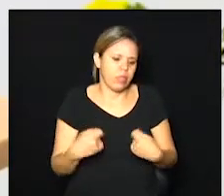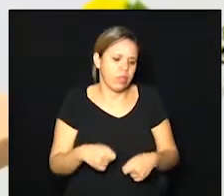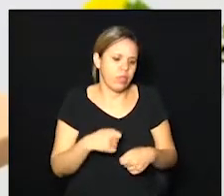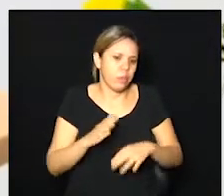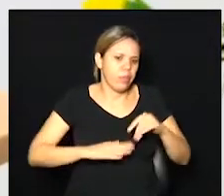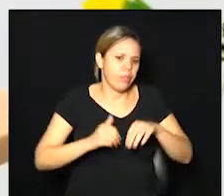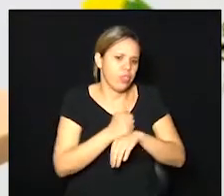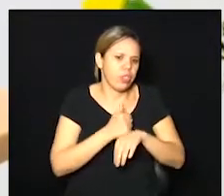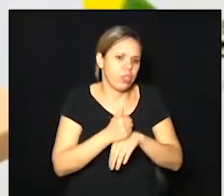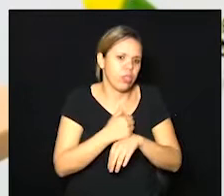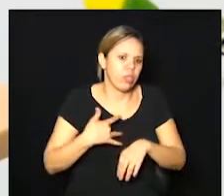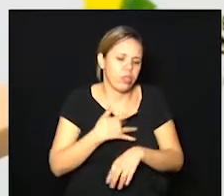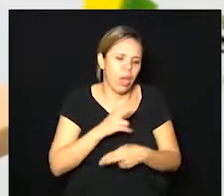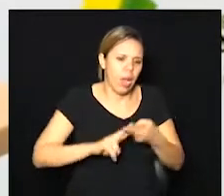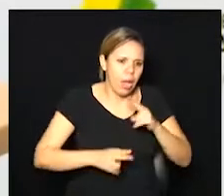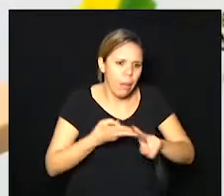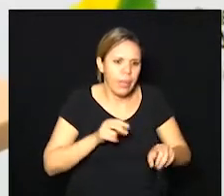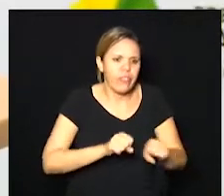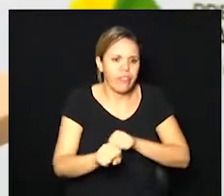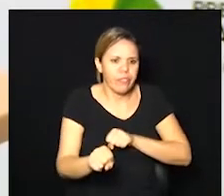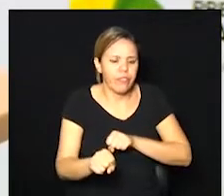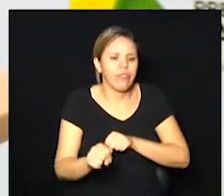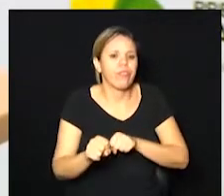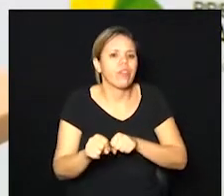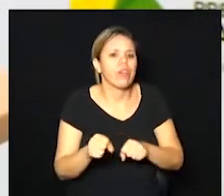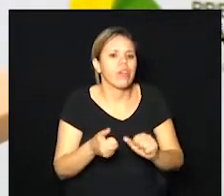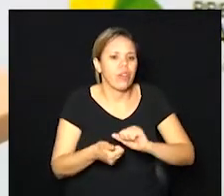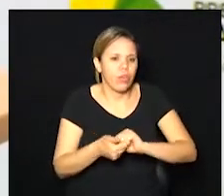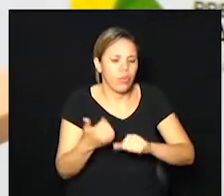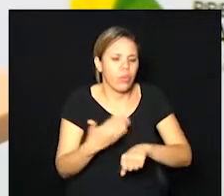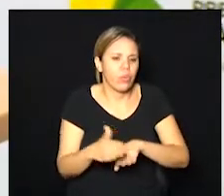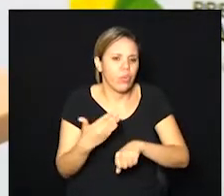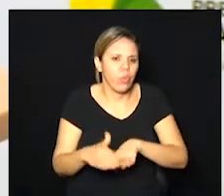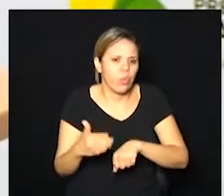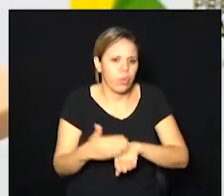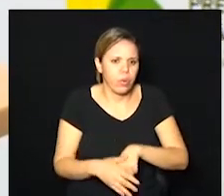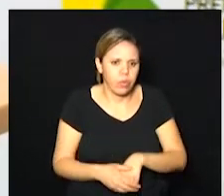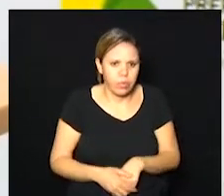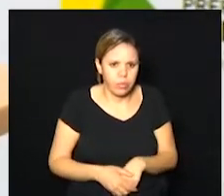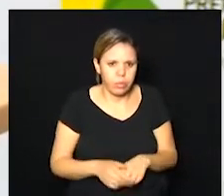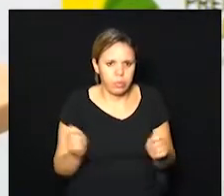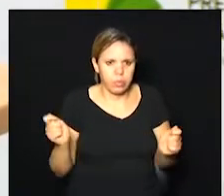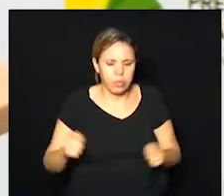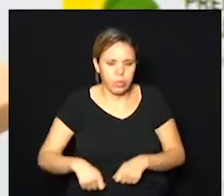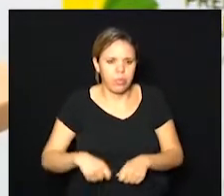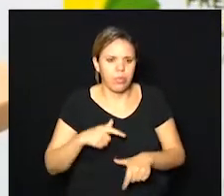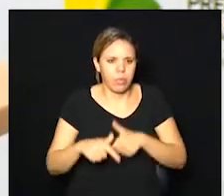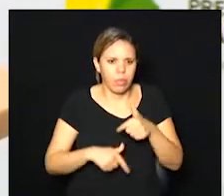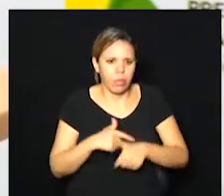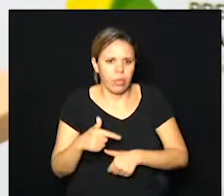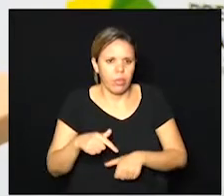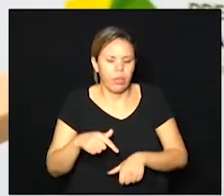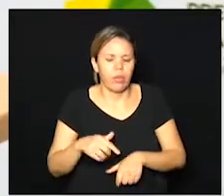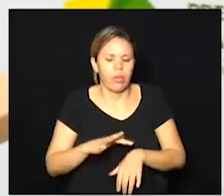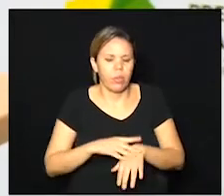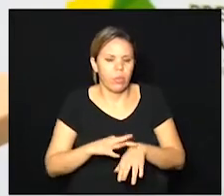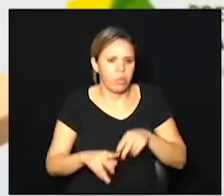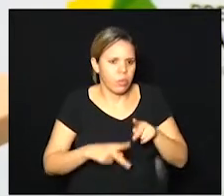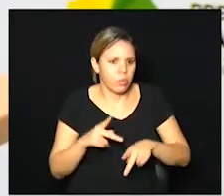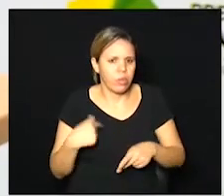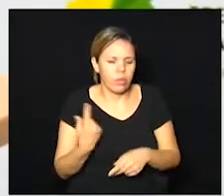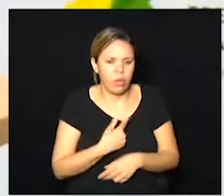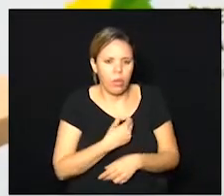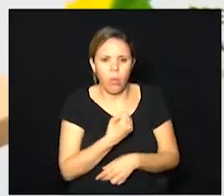profissionais habilitados qualificados e treinados para poderem trabalhar com os doentes tanto é que o nosso